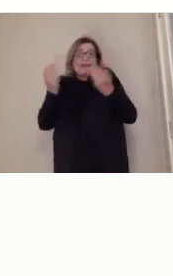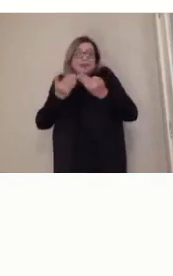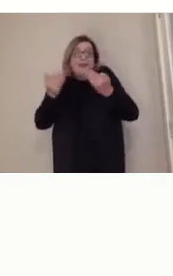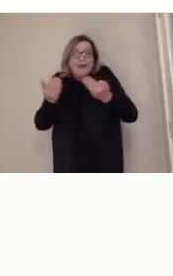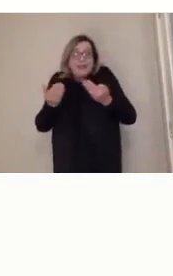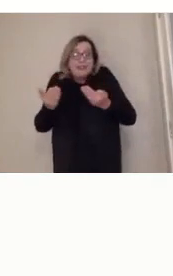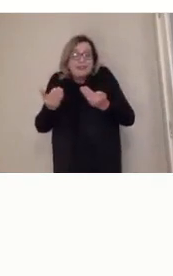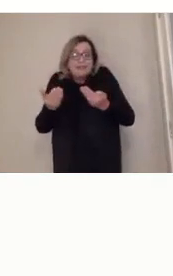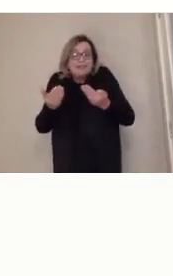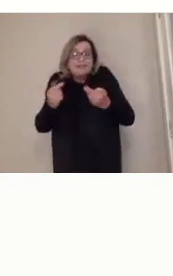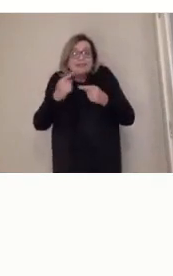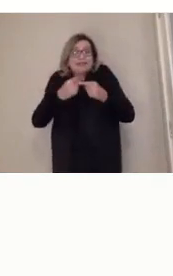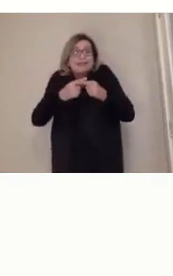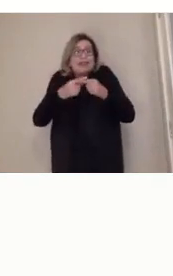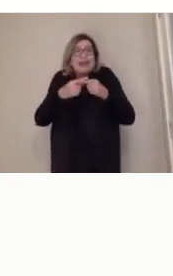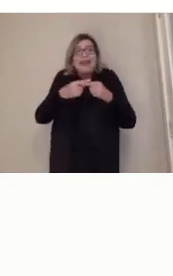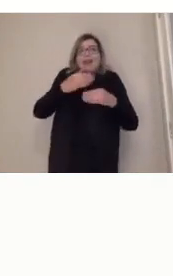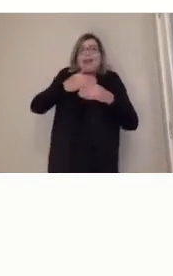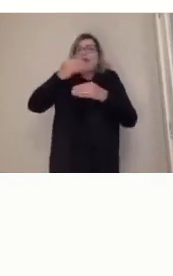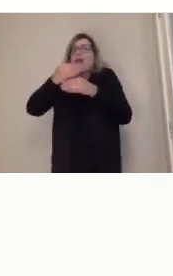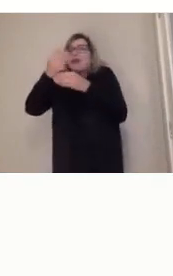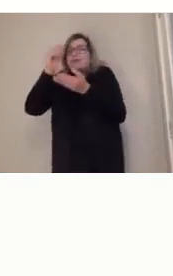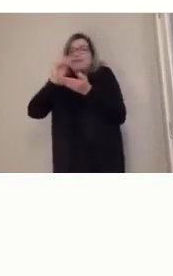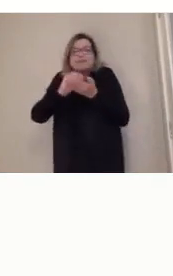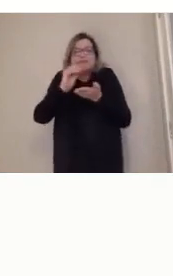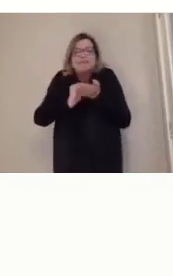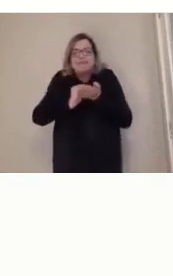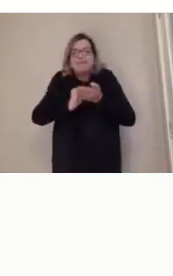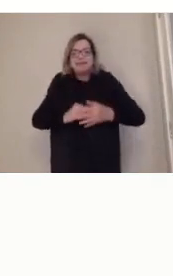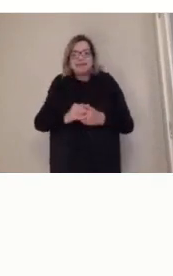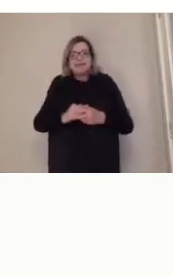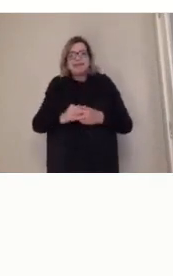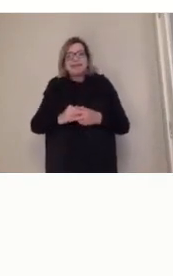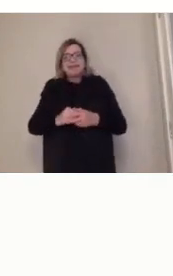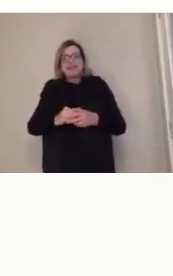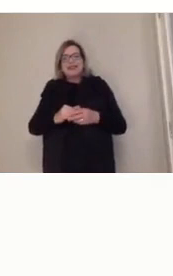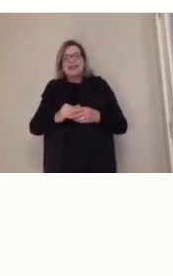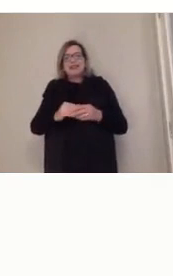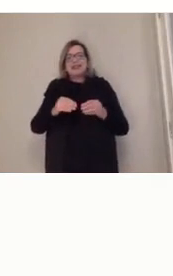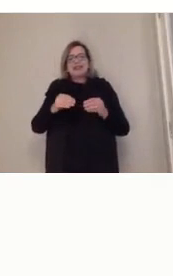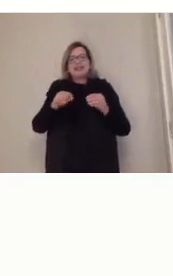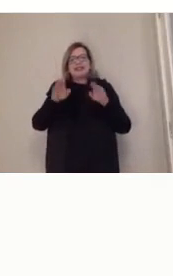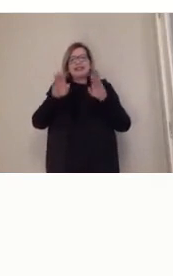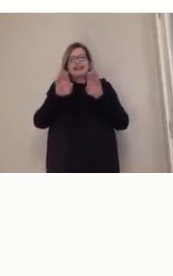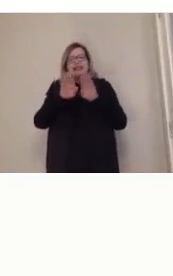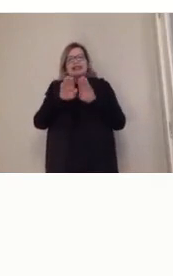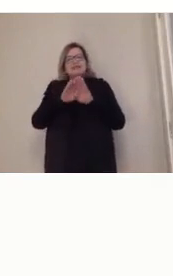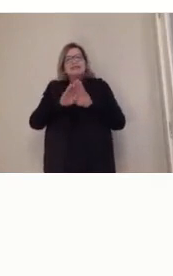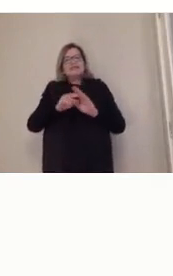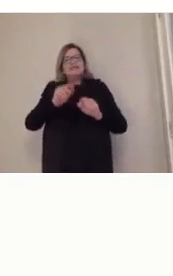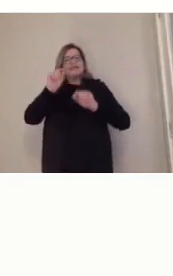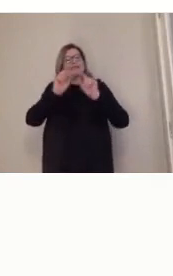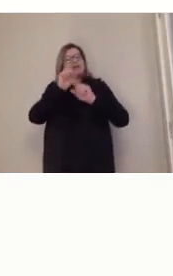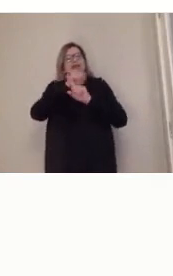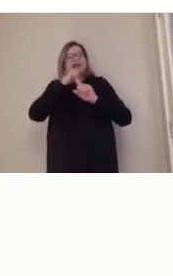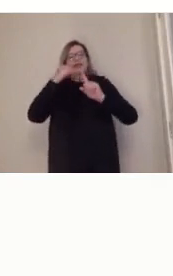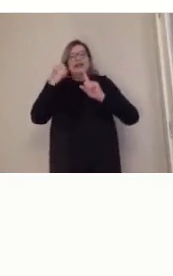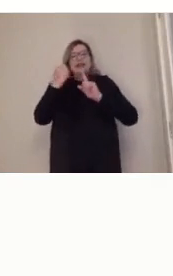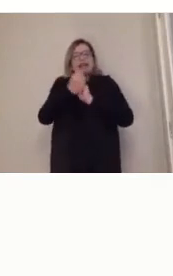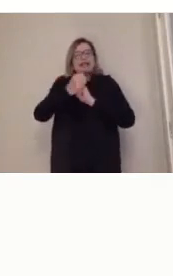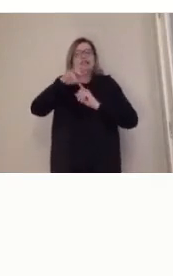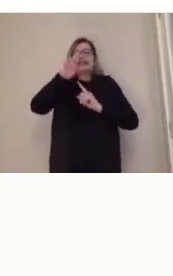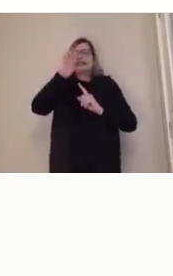né, e ela, ela vem mais ou menos nesse sentido, essa sociedade em rede que eu coloquei para vocês, tá,